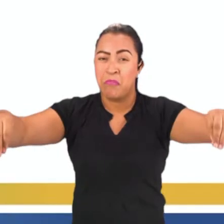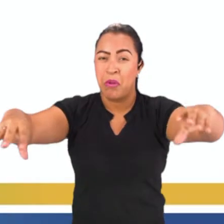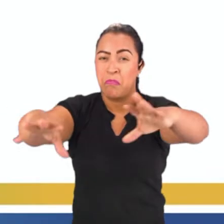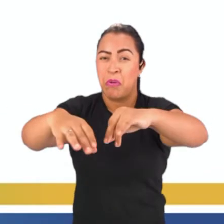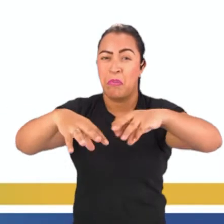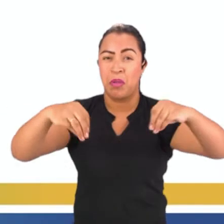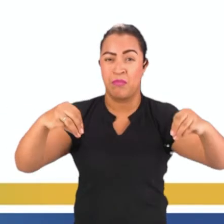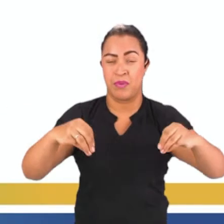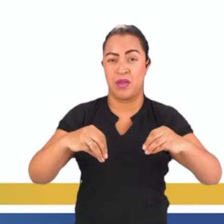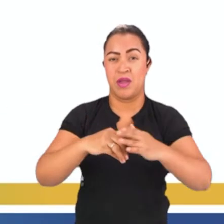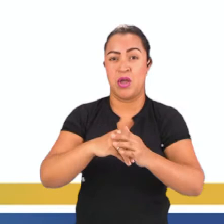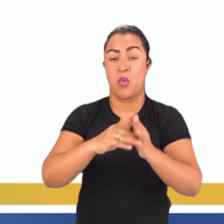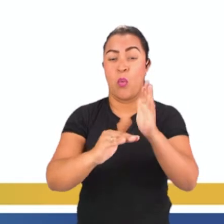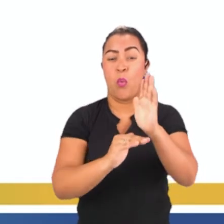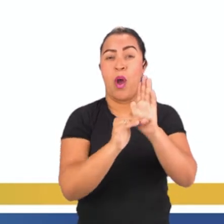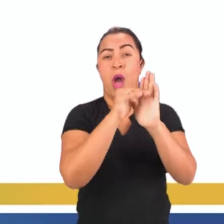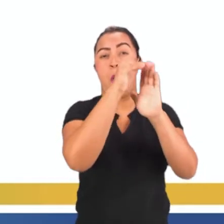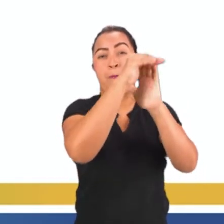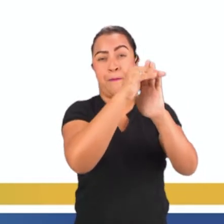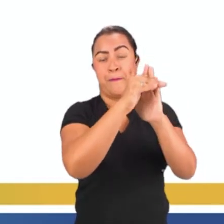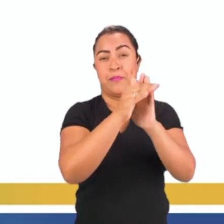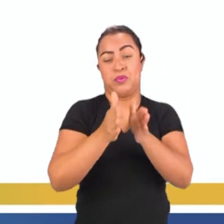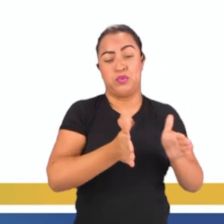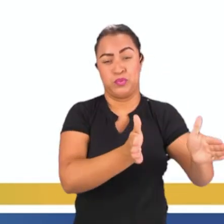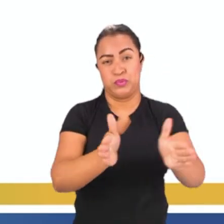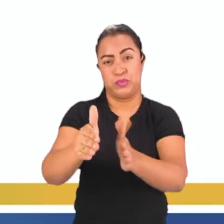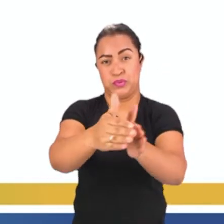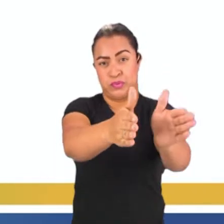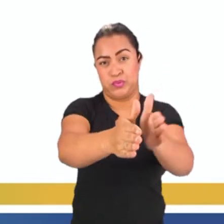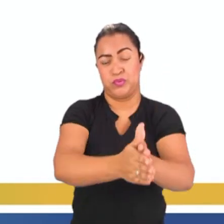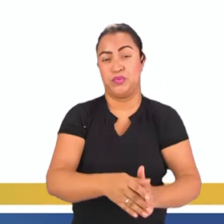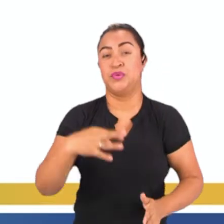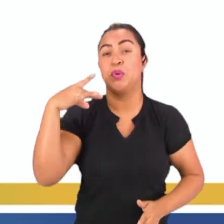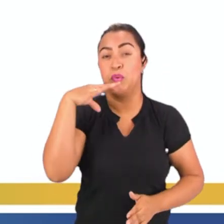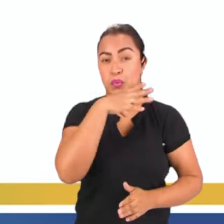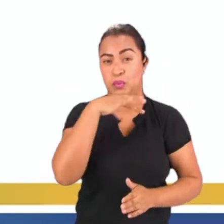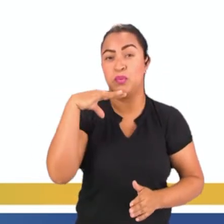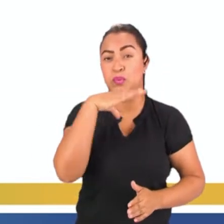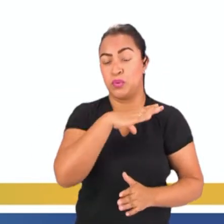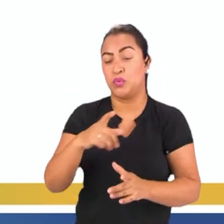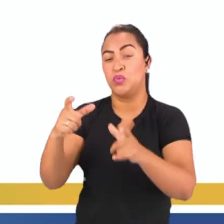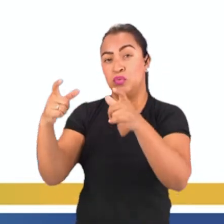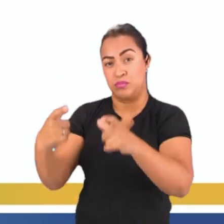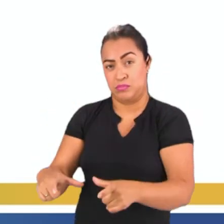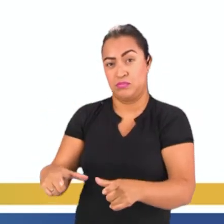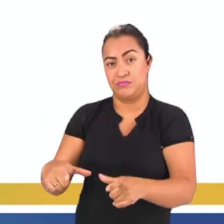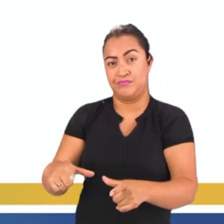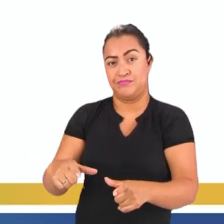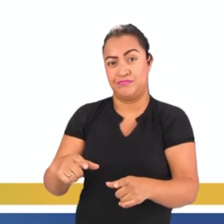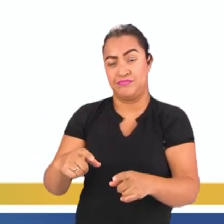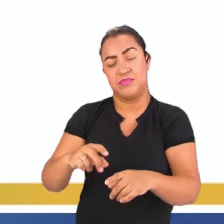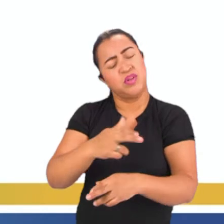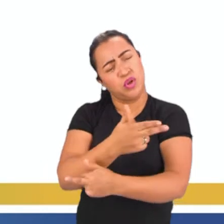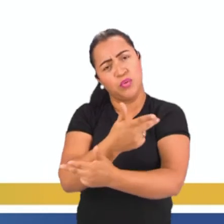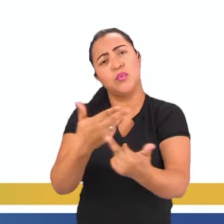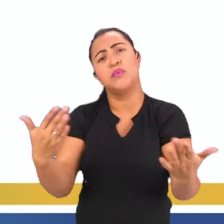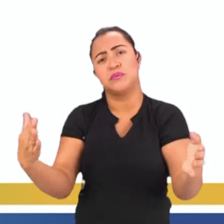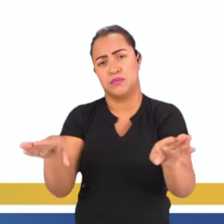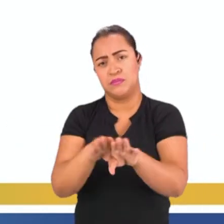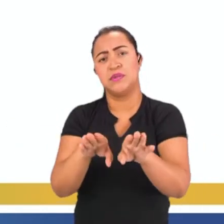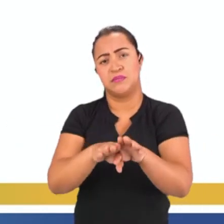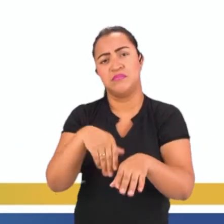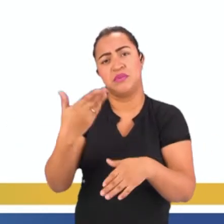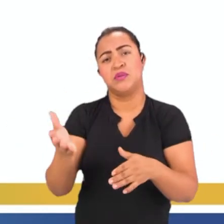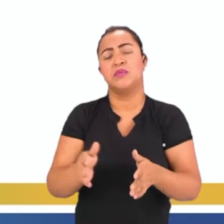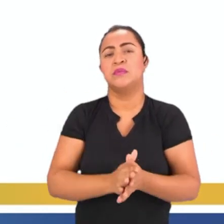nível dos rios e o aumento da temperatura local. Dentre outros, né? Não só isso, mas dentre outros processos de